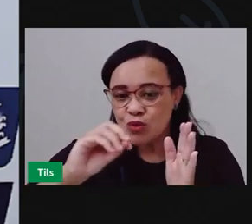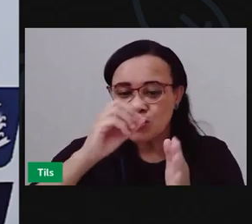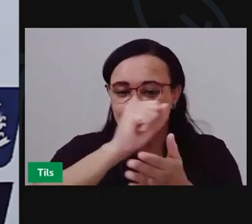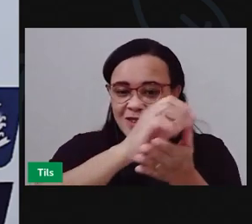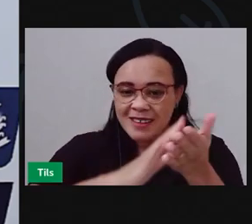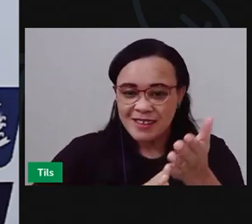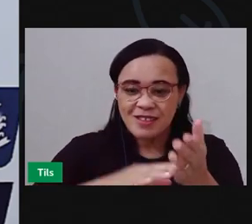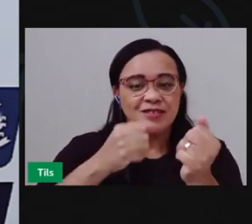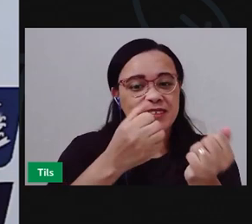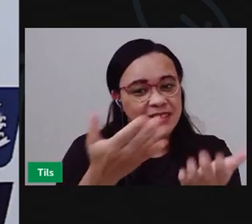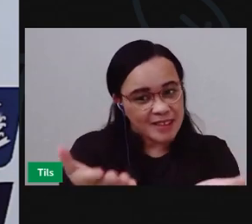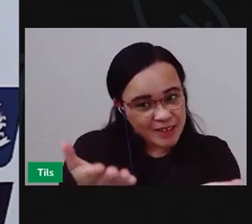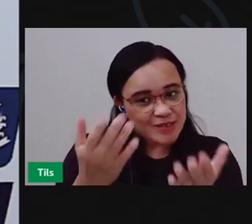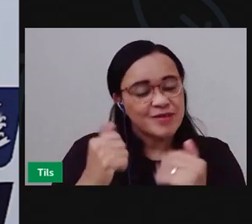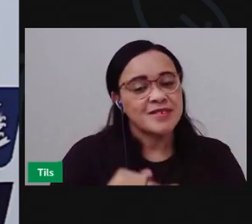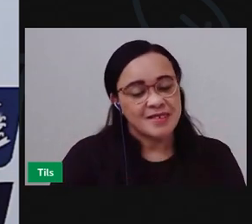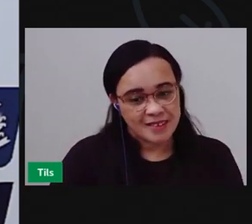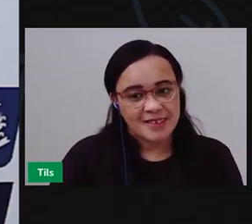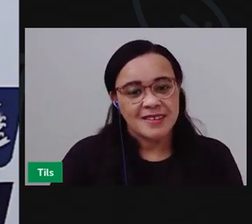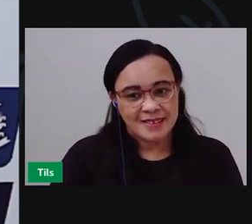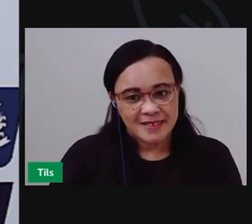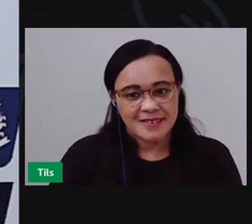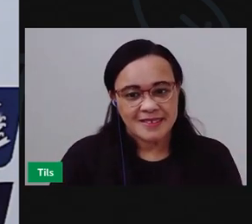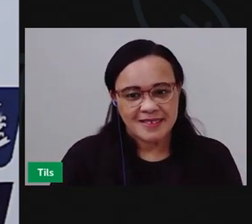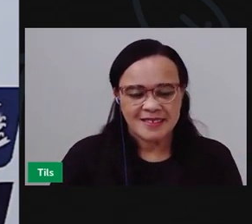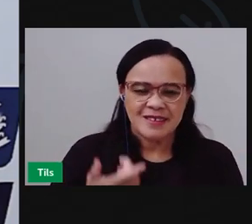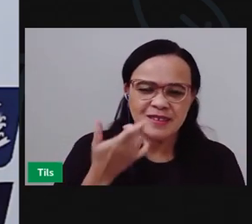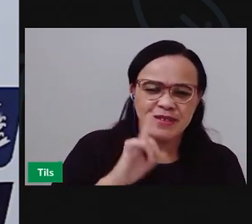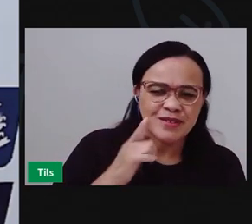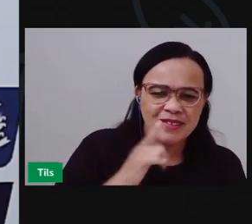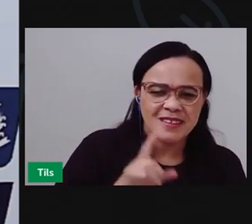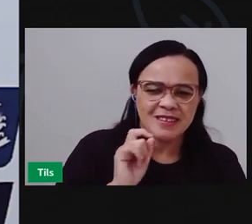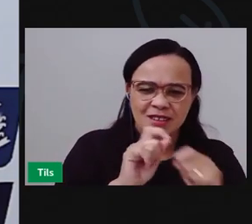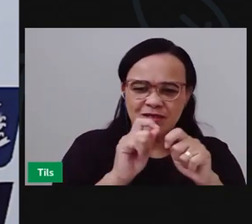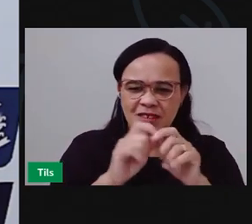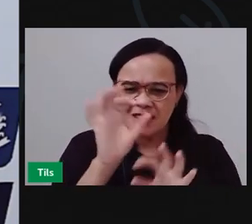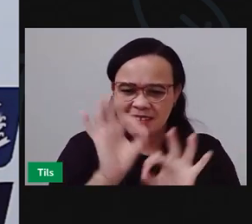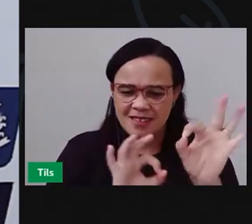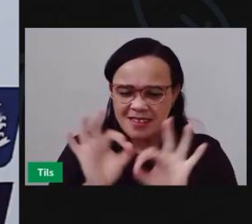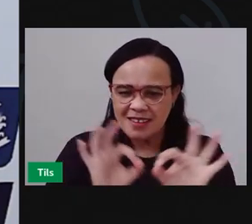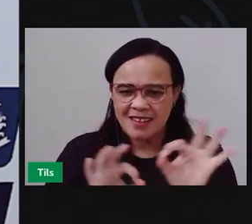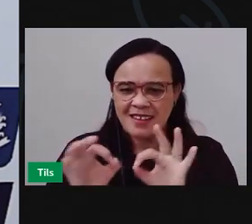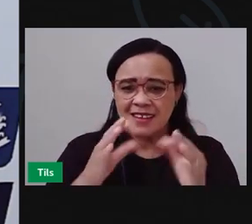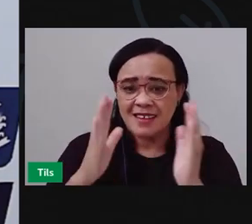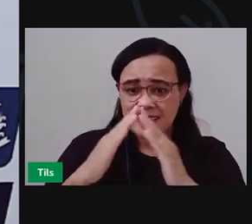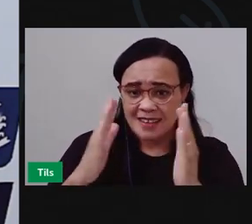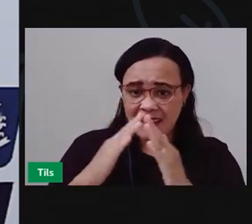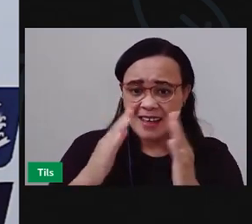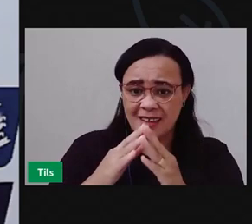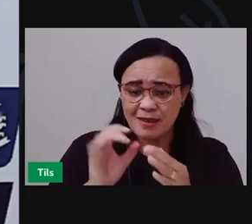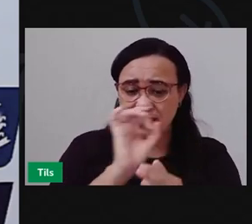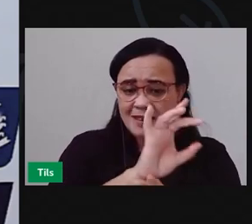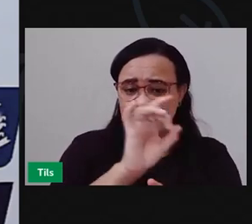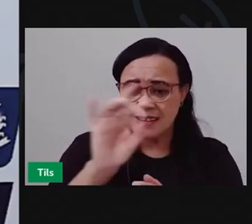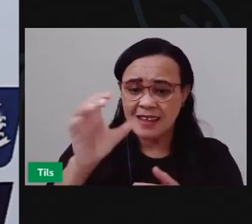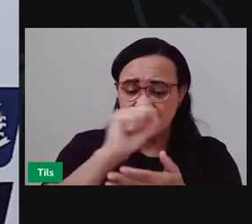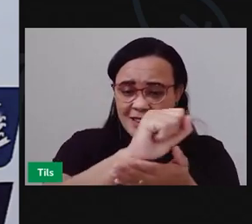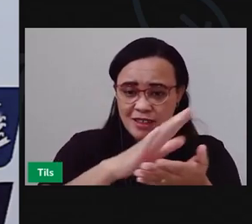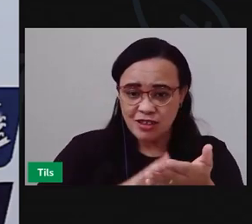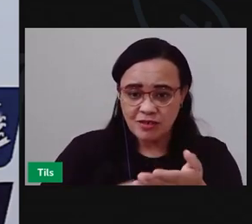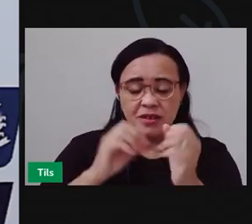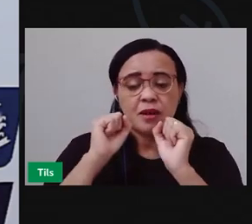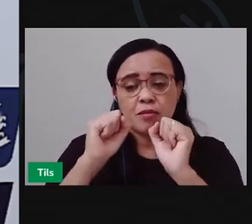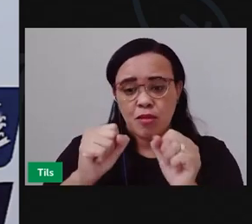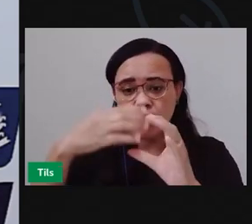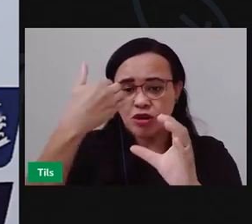que vocês fizeram. Espero que tenham conseguido fazer e que em cada atividade vocês estejam encaminhando para a professora da turma,